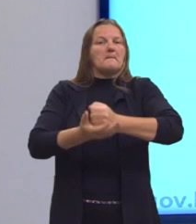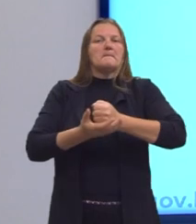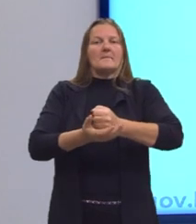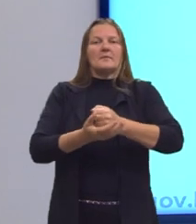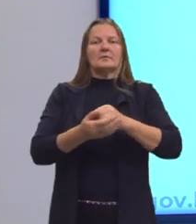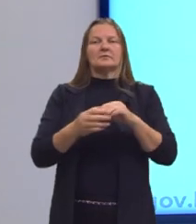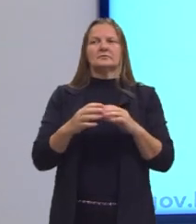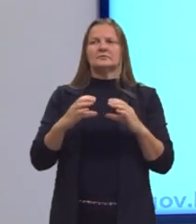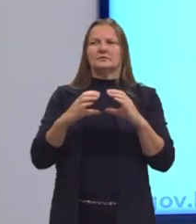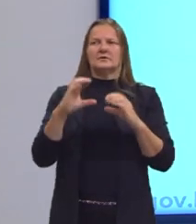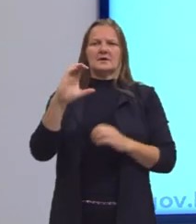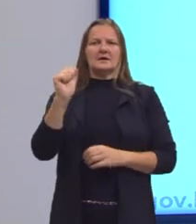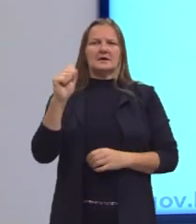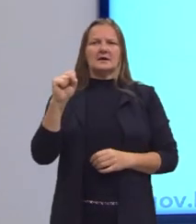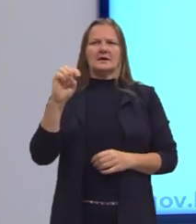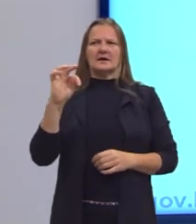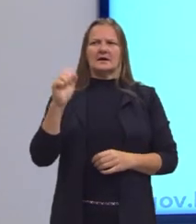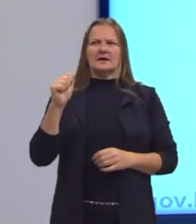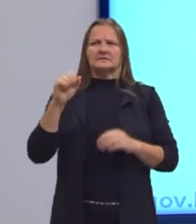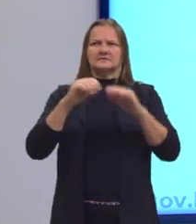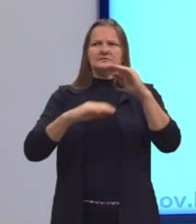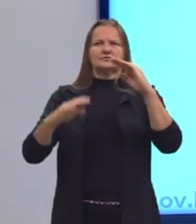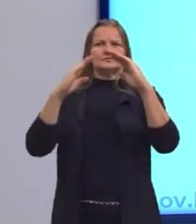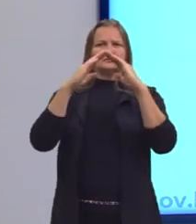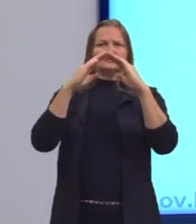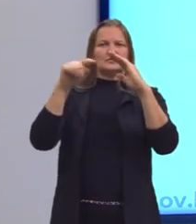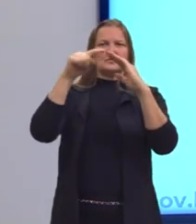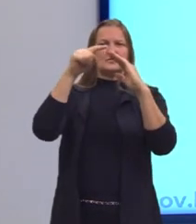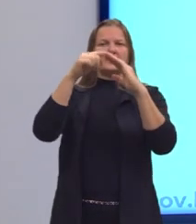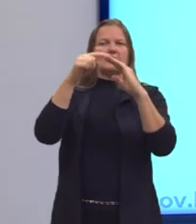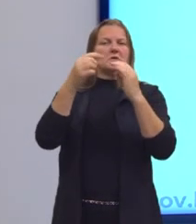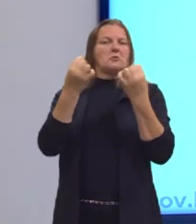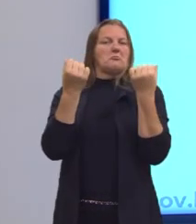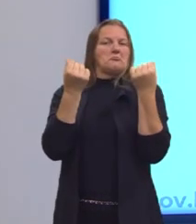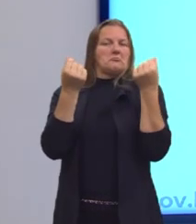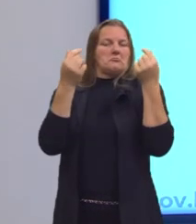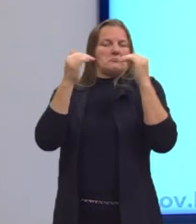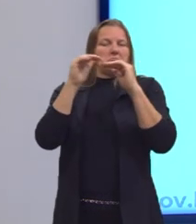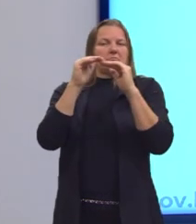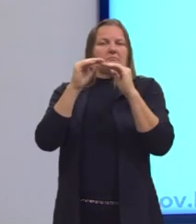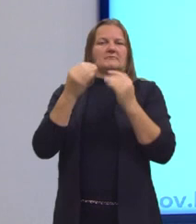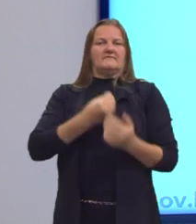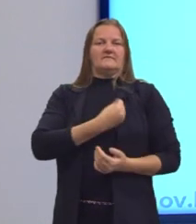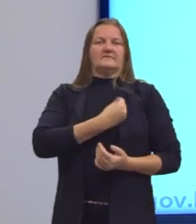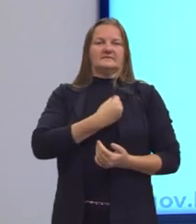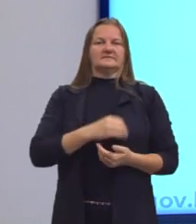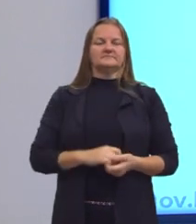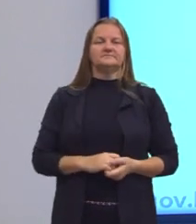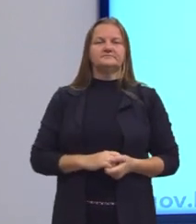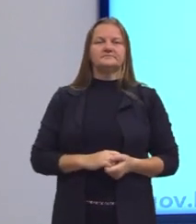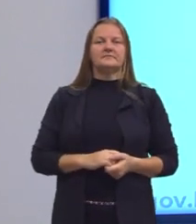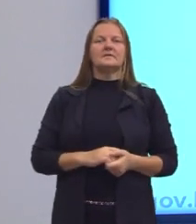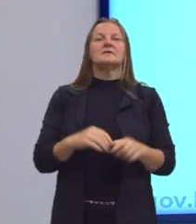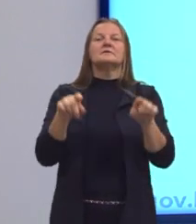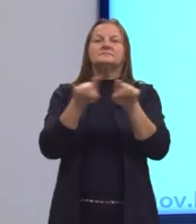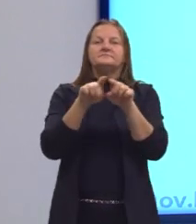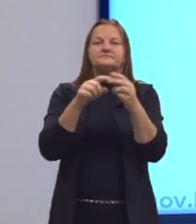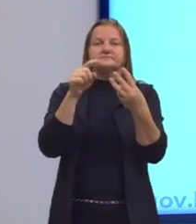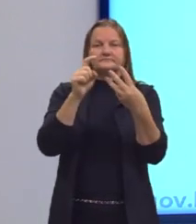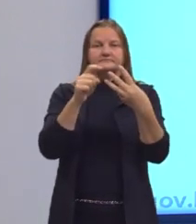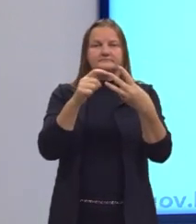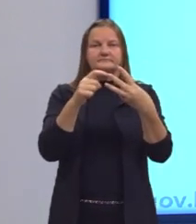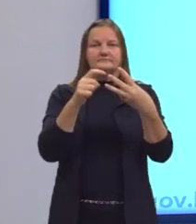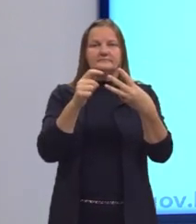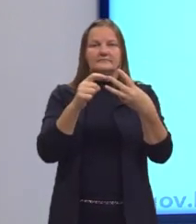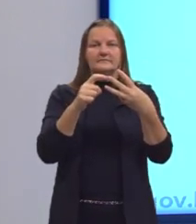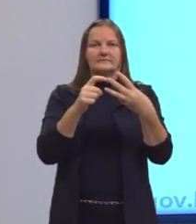as castas mais altas. Ninguém vai atrapalhar a vida deles aqui em cima, né? Outra forma de estamento, só